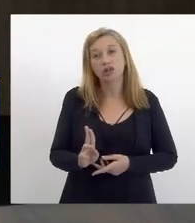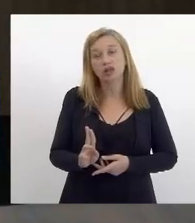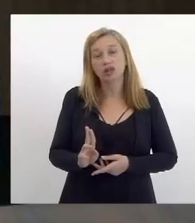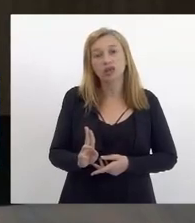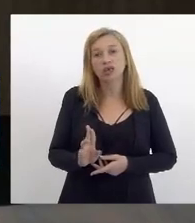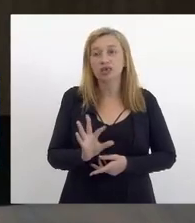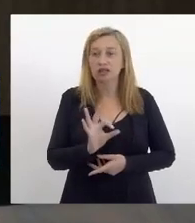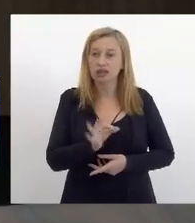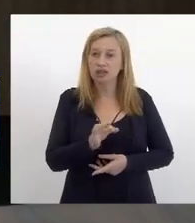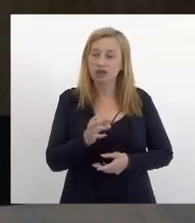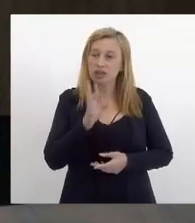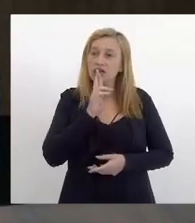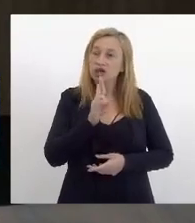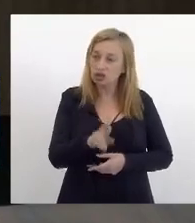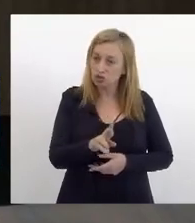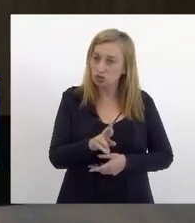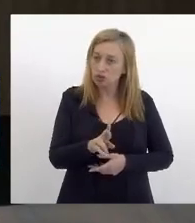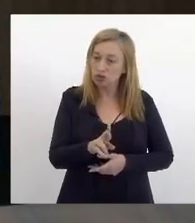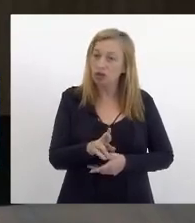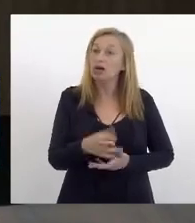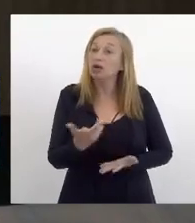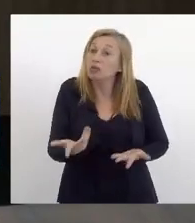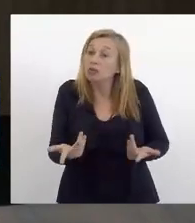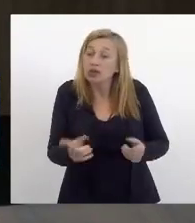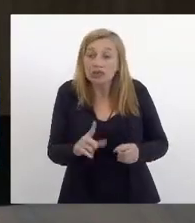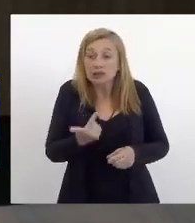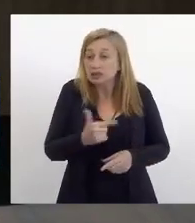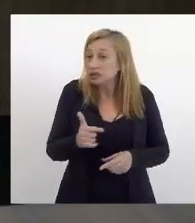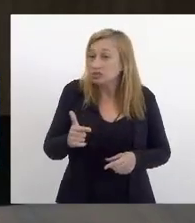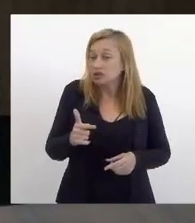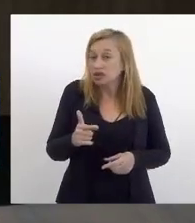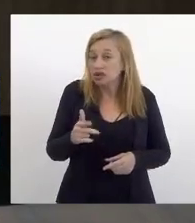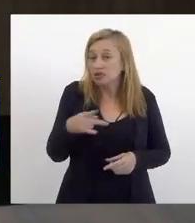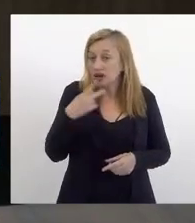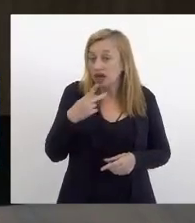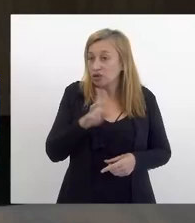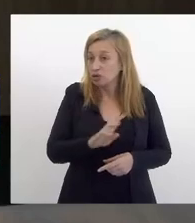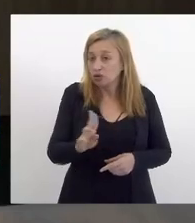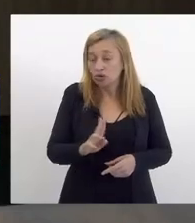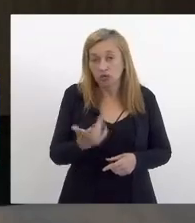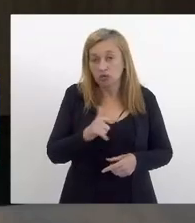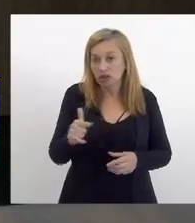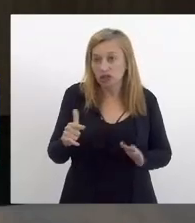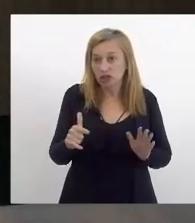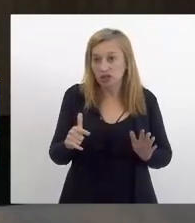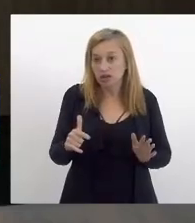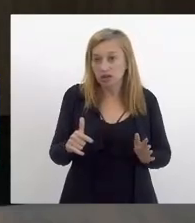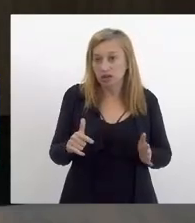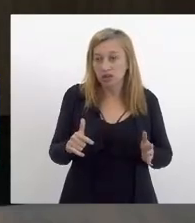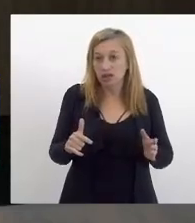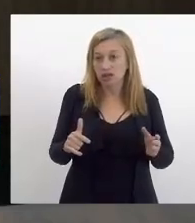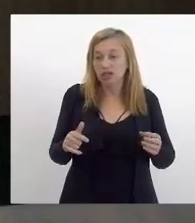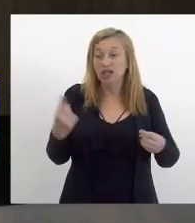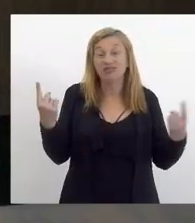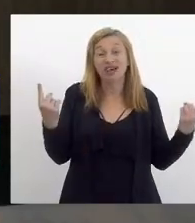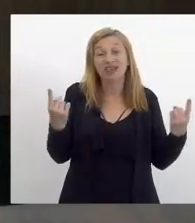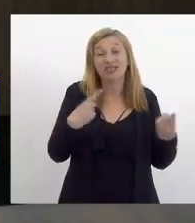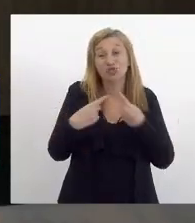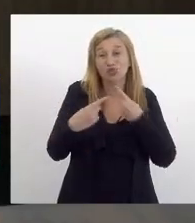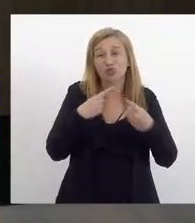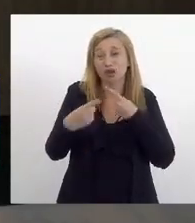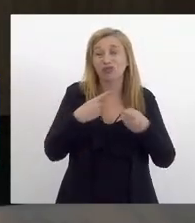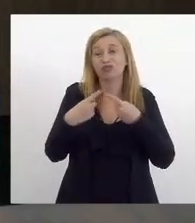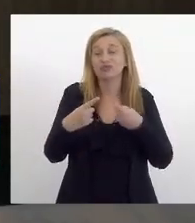resposta você tem direito de resposta se não for dessa forma não teremos se não abre a discussão